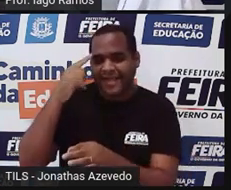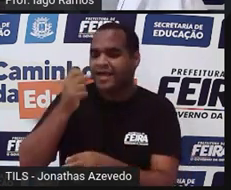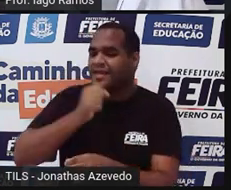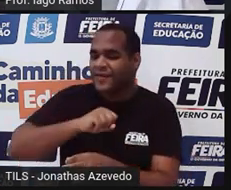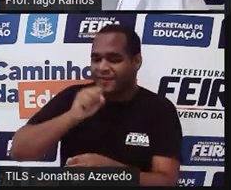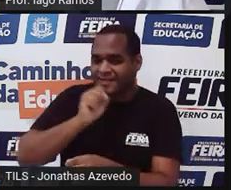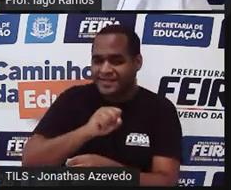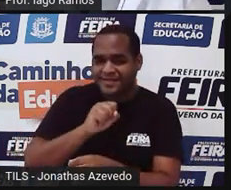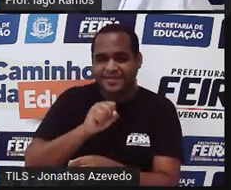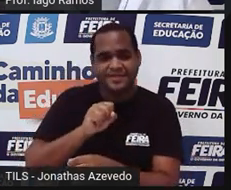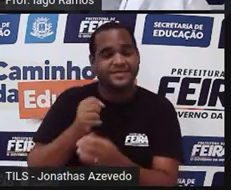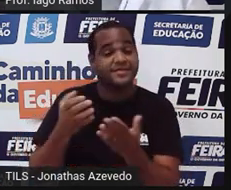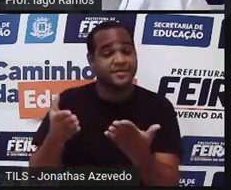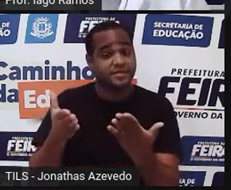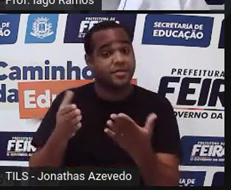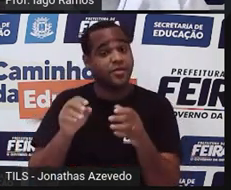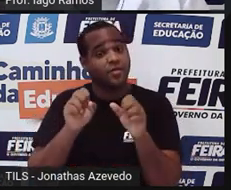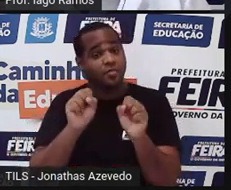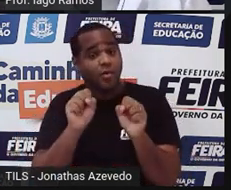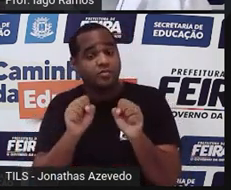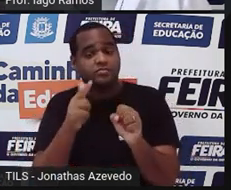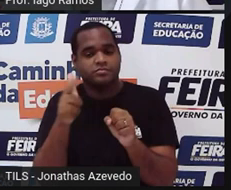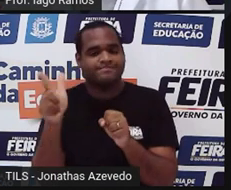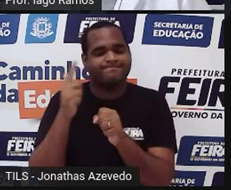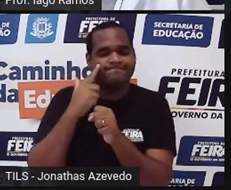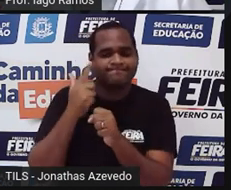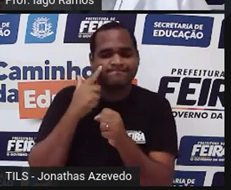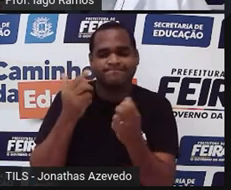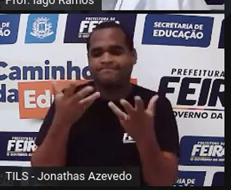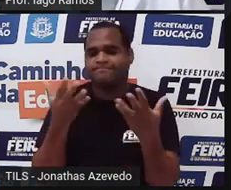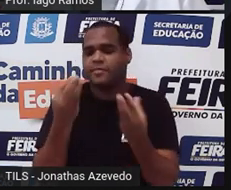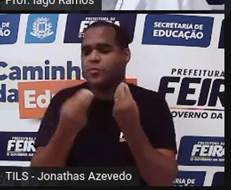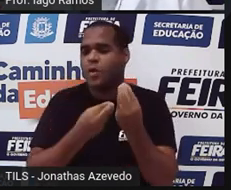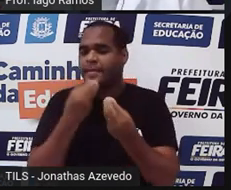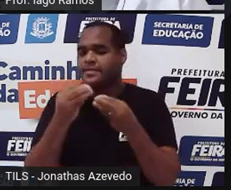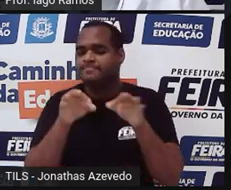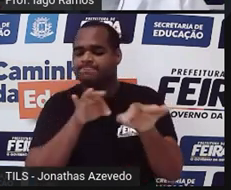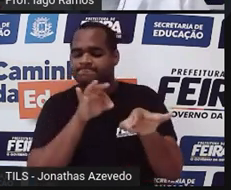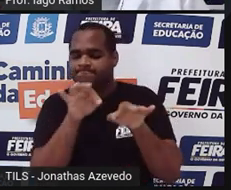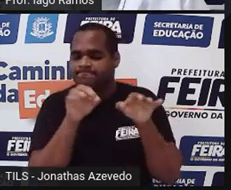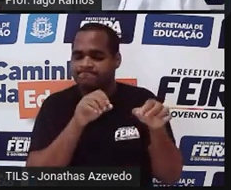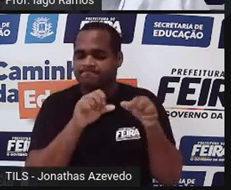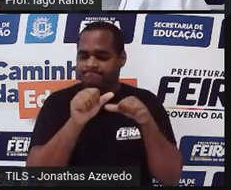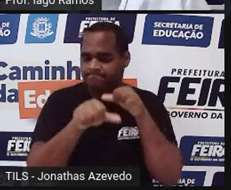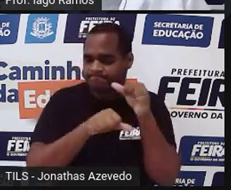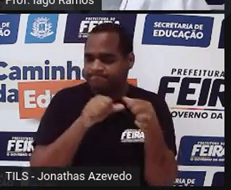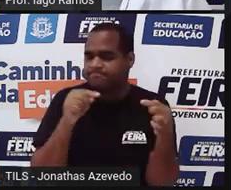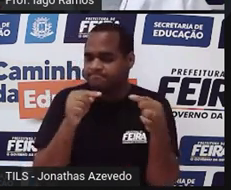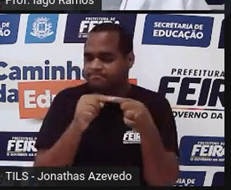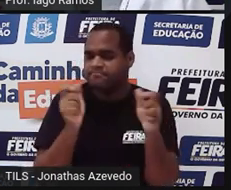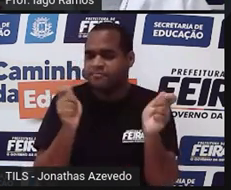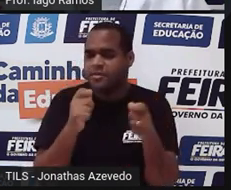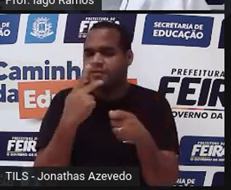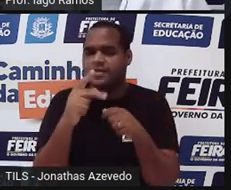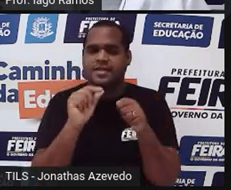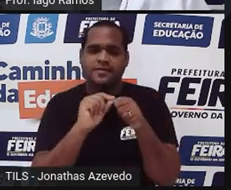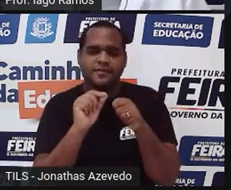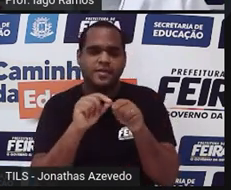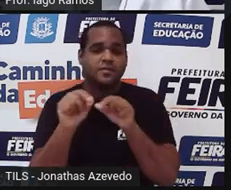arrumar alguma forma de fazê-los ficarem articulados, ok? Você pode fazer isso com